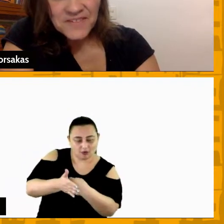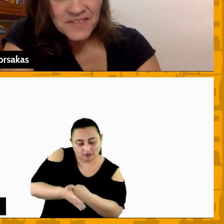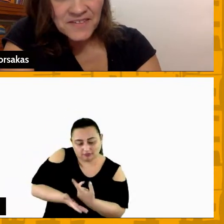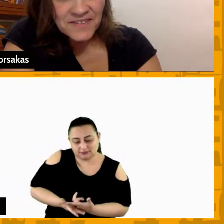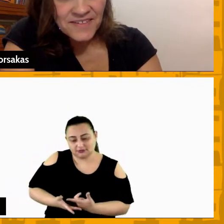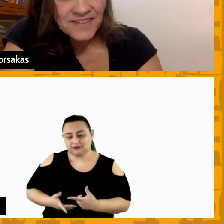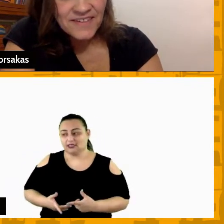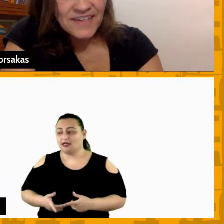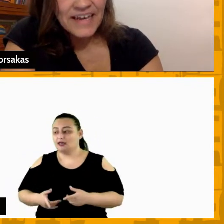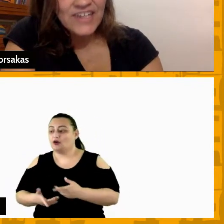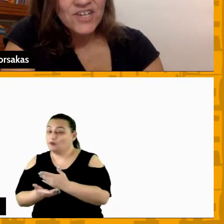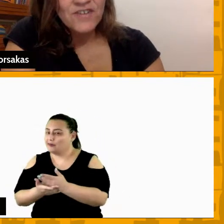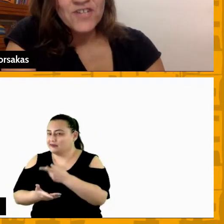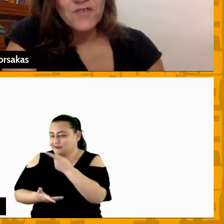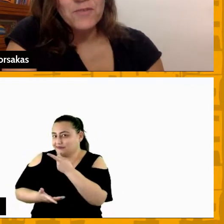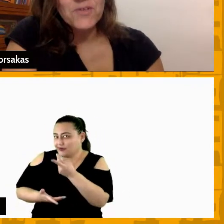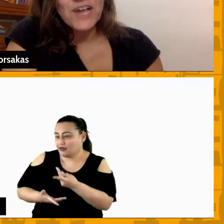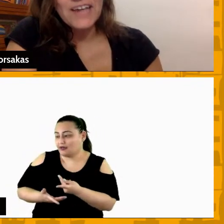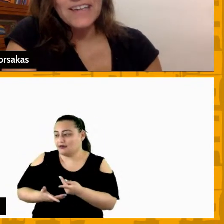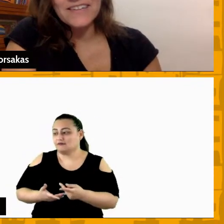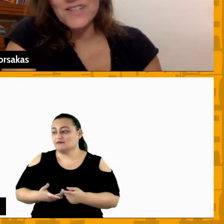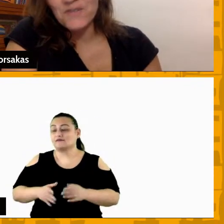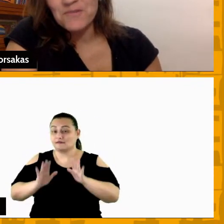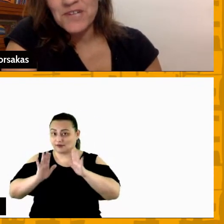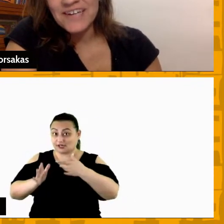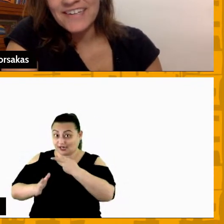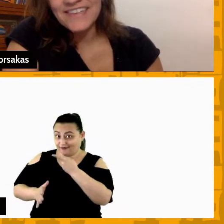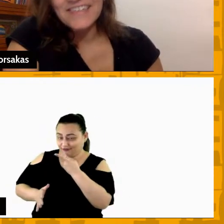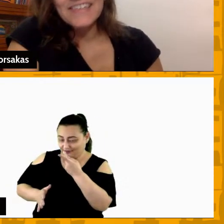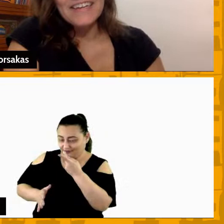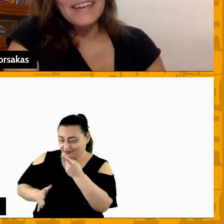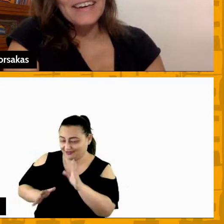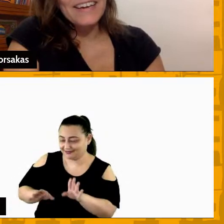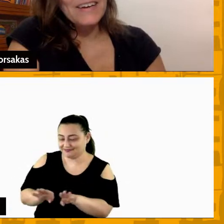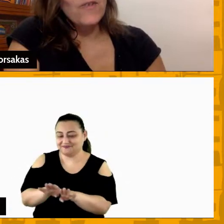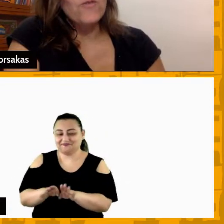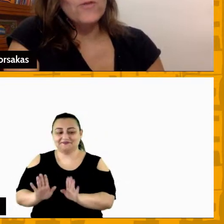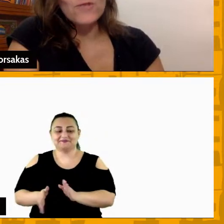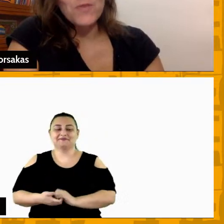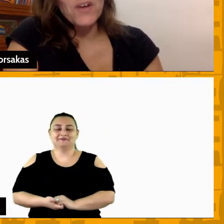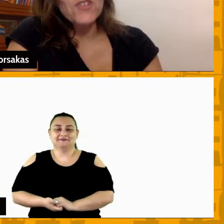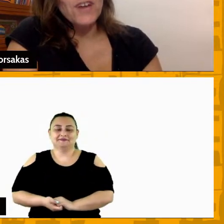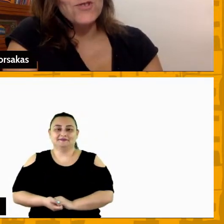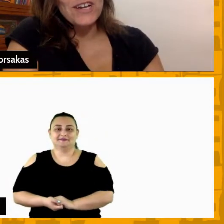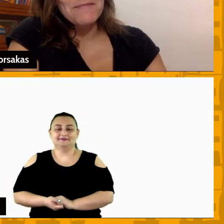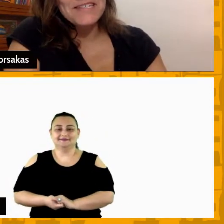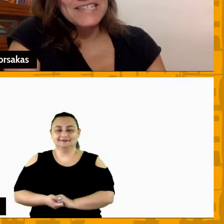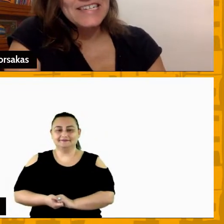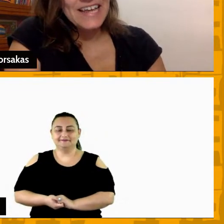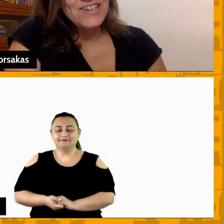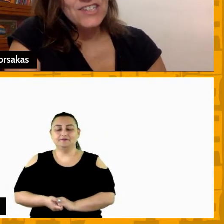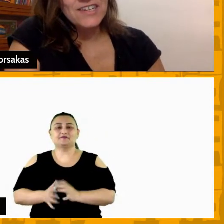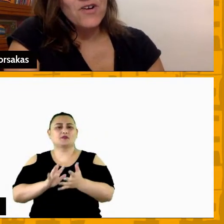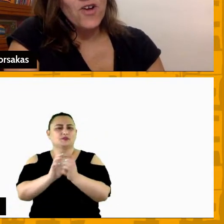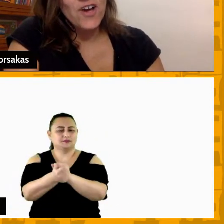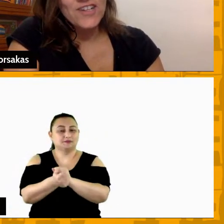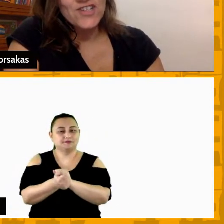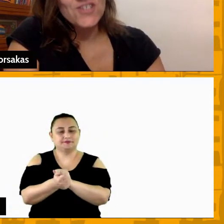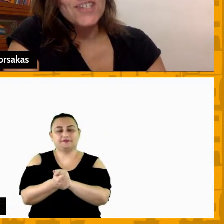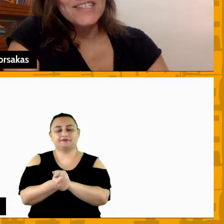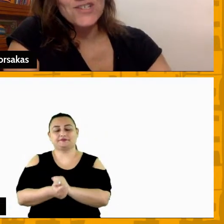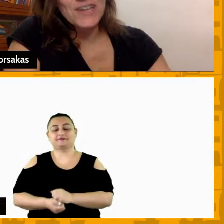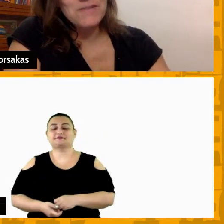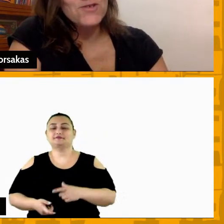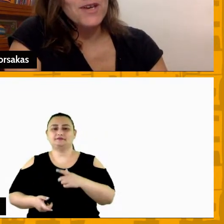nesse assunto não já vou puxar aqui já vou puxar aqui o esporte é um dilema em si acho que ele